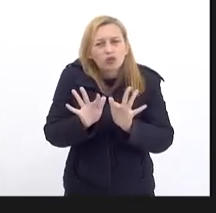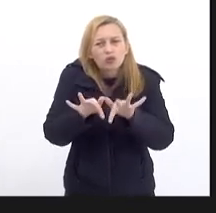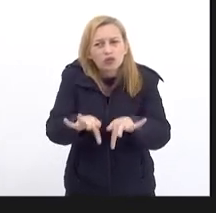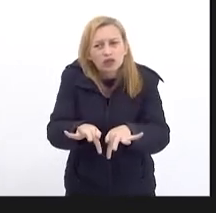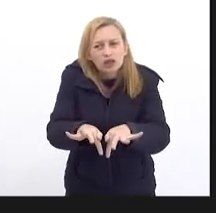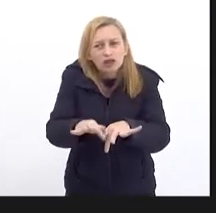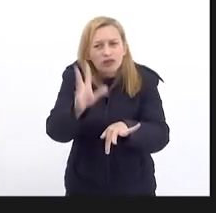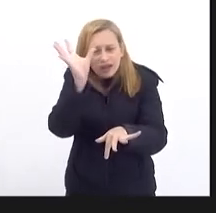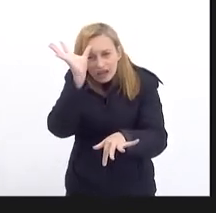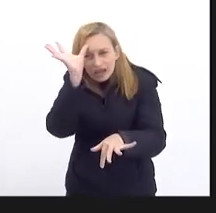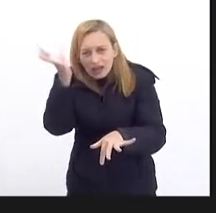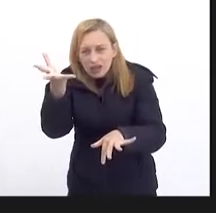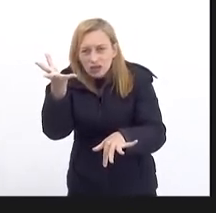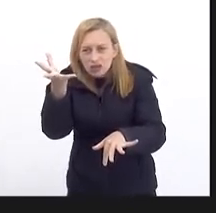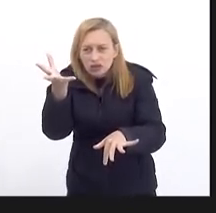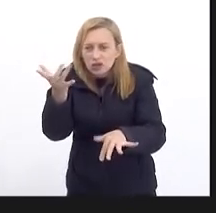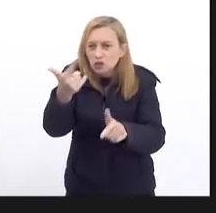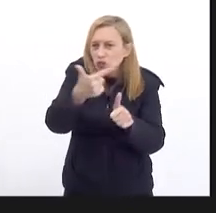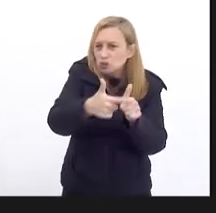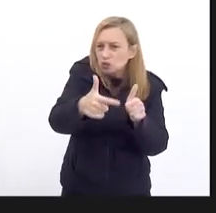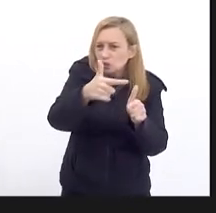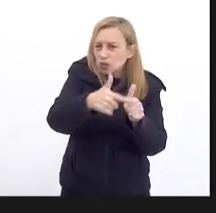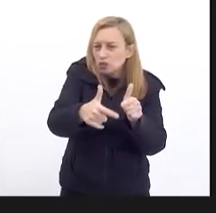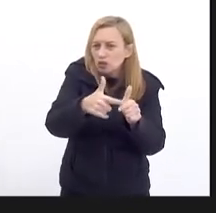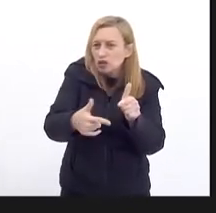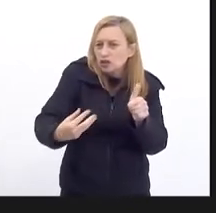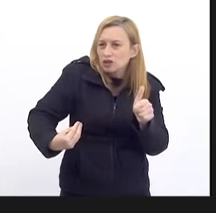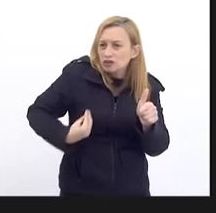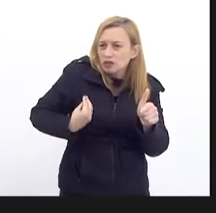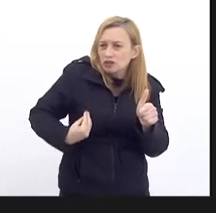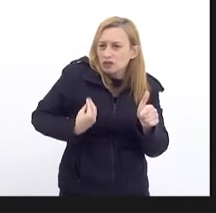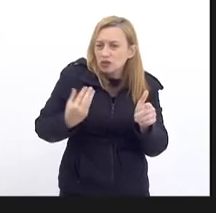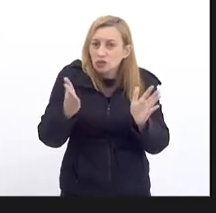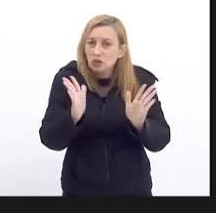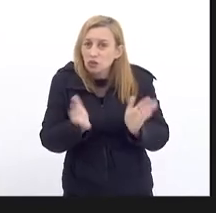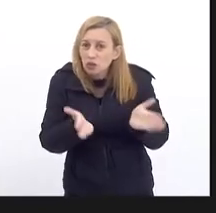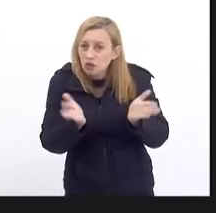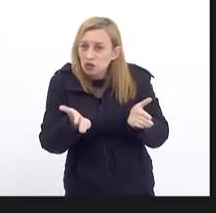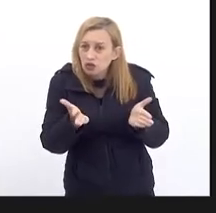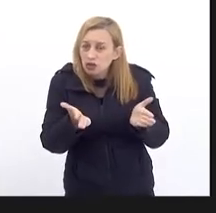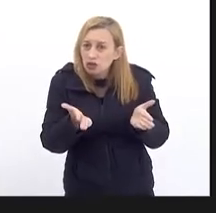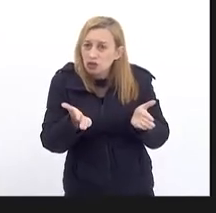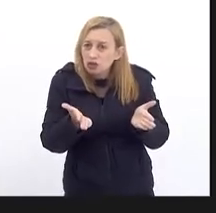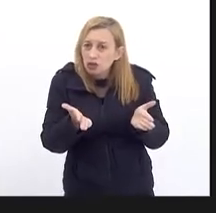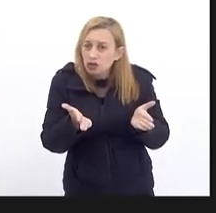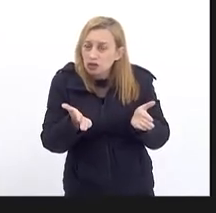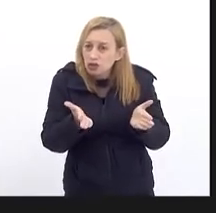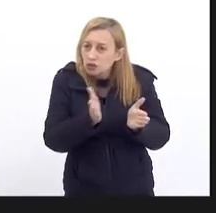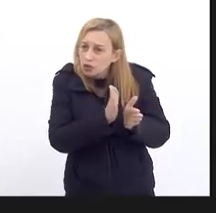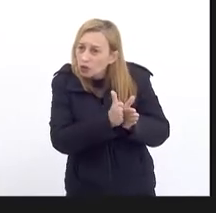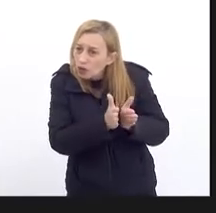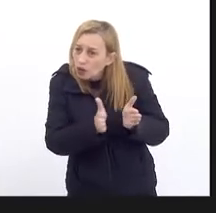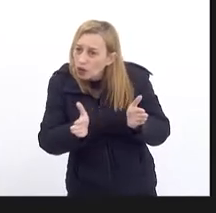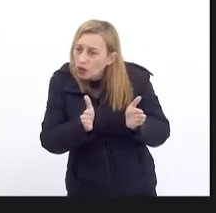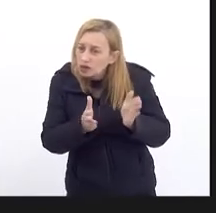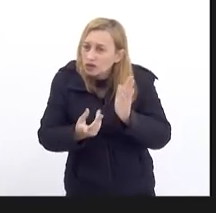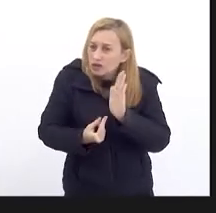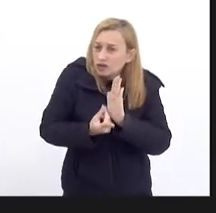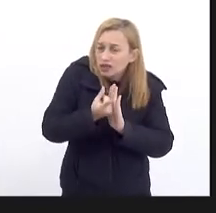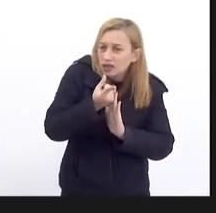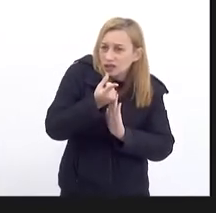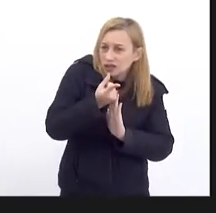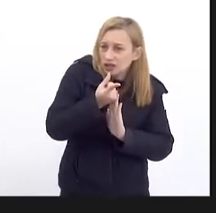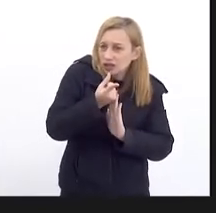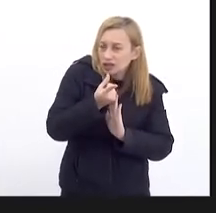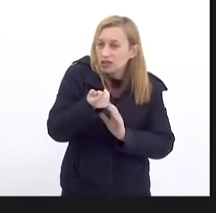resolvido Os problemas Vividos Atualmente De ordem Financeira De ordem